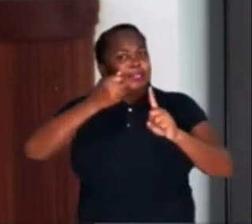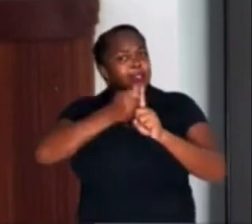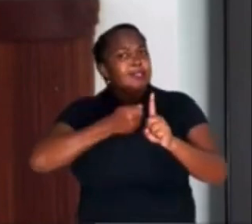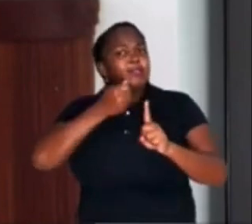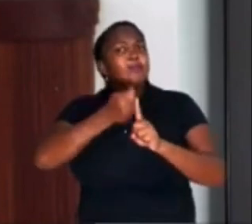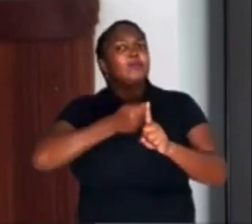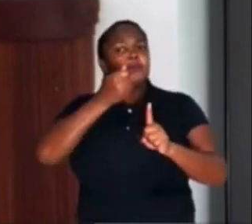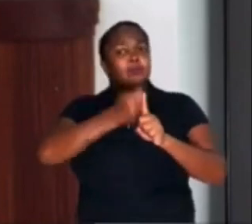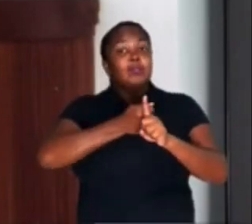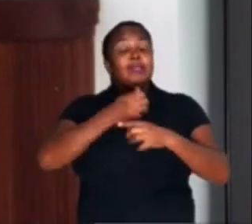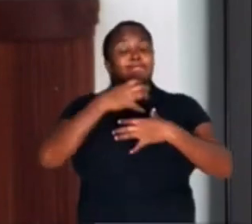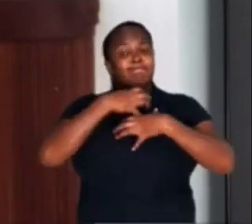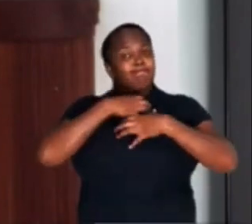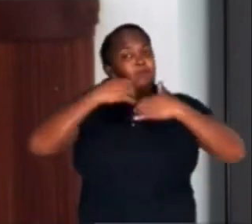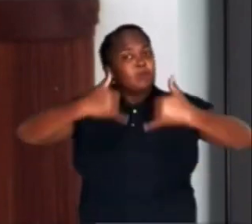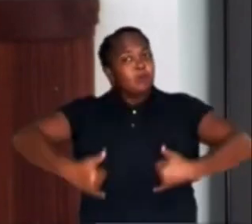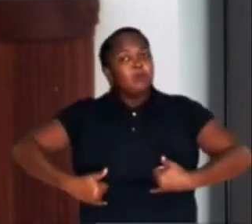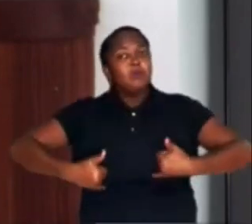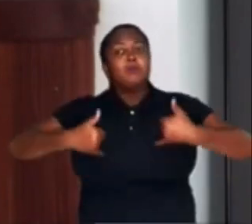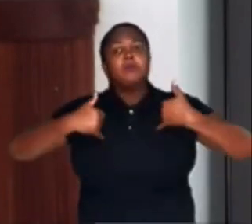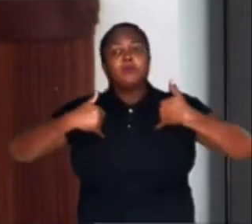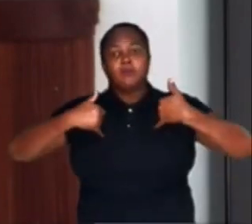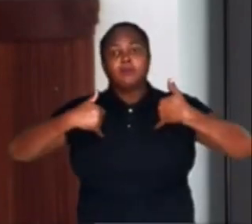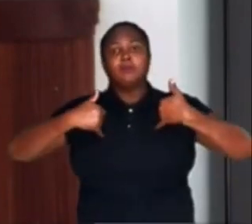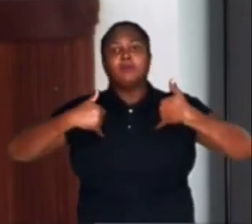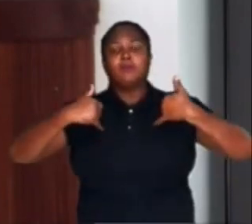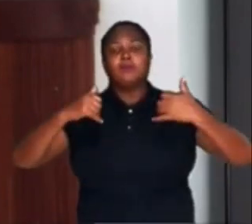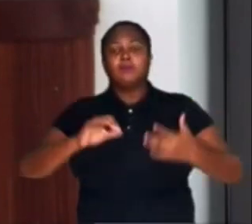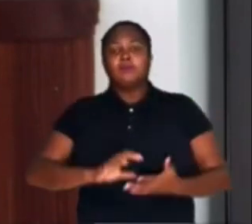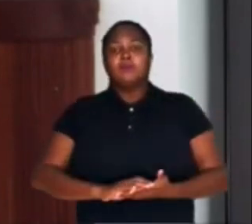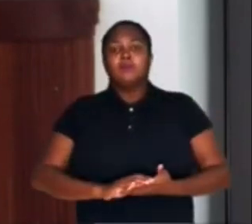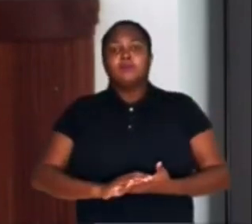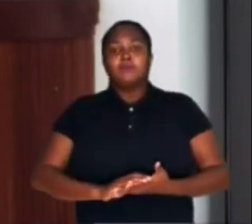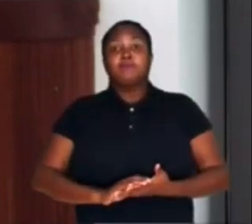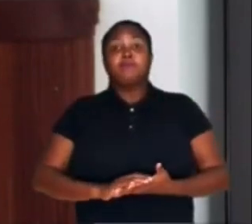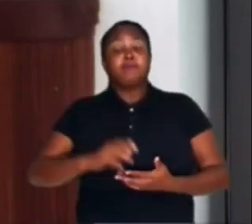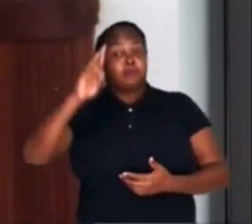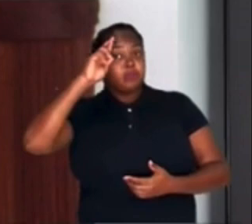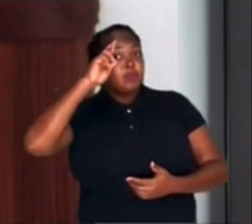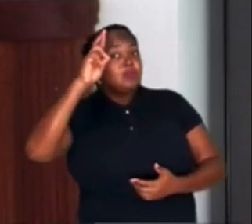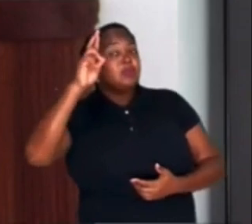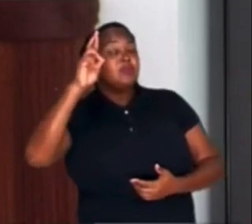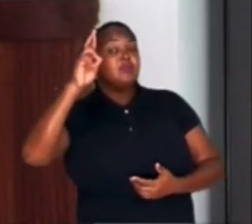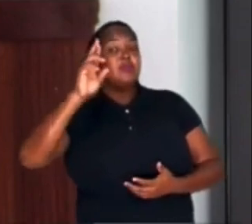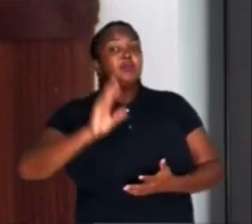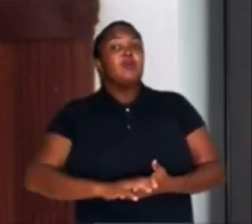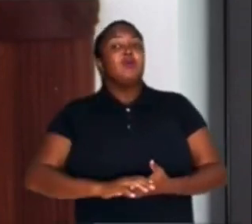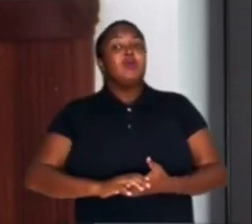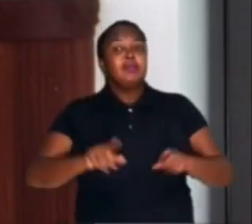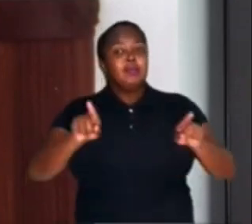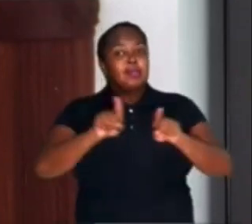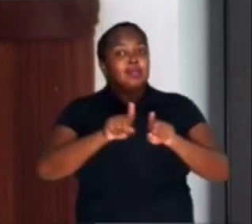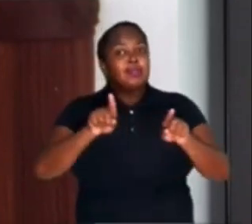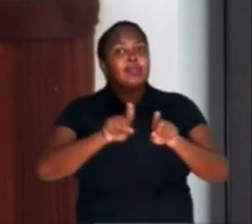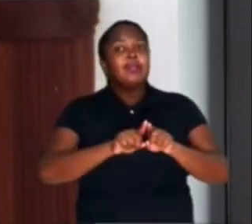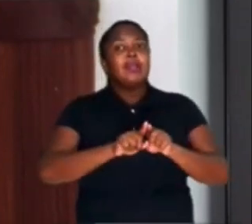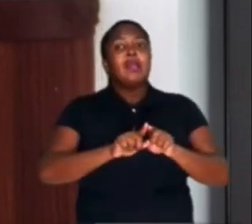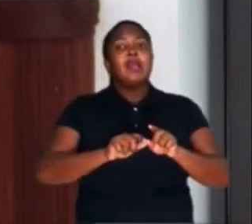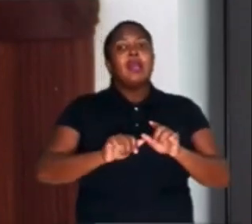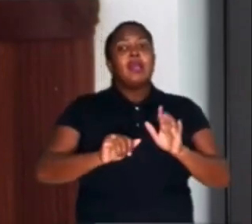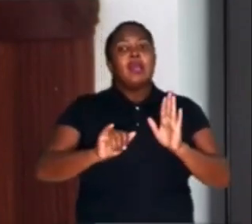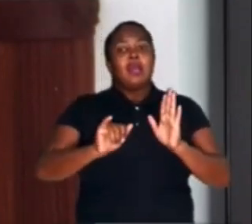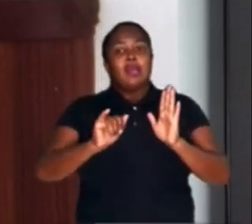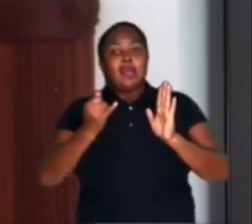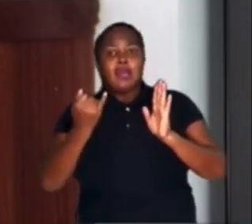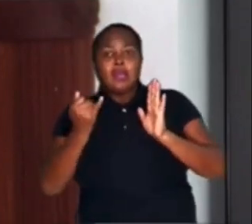é motivo de orgulho para mim. O fato de, Vossa Excelência, um índio tupinambá ser o autor do